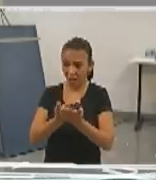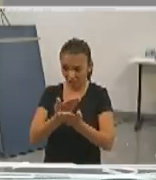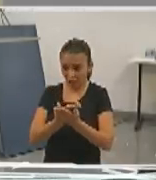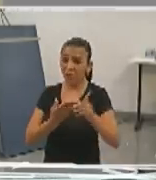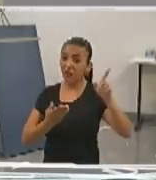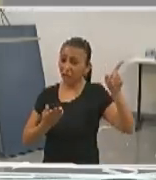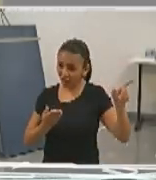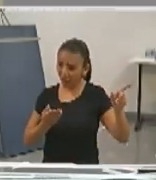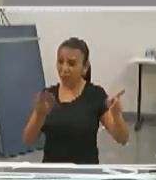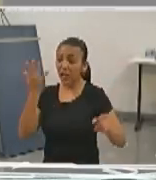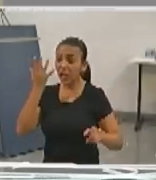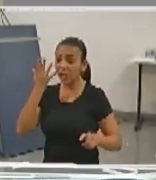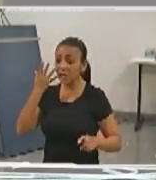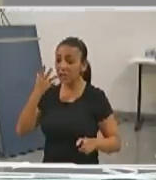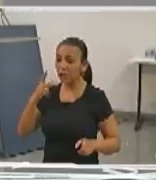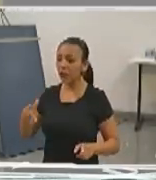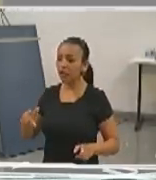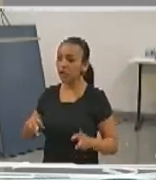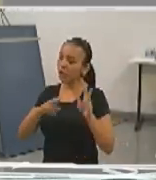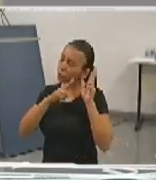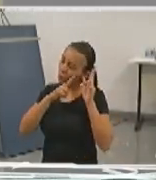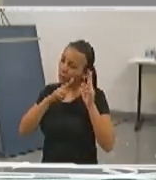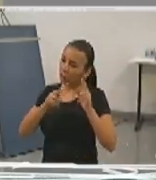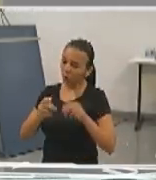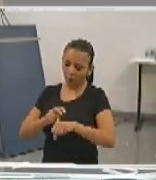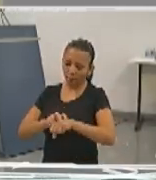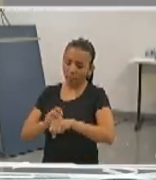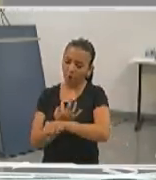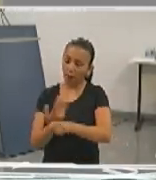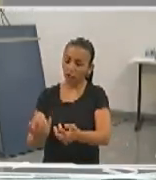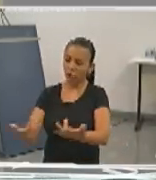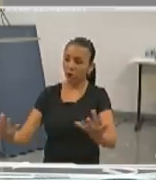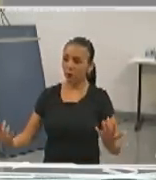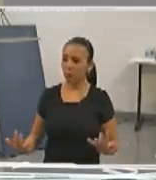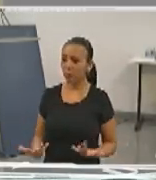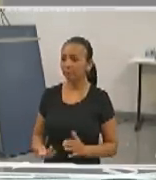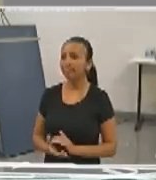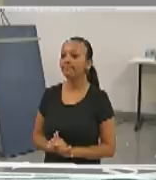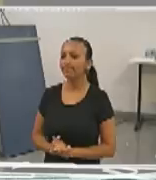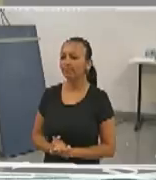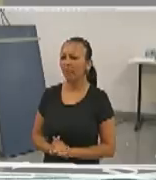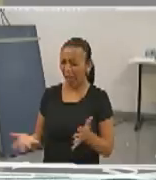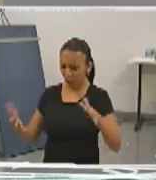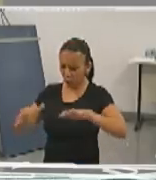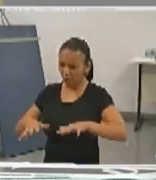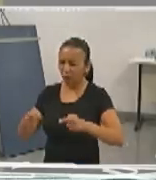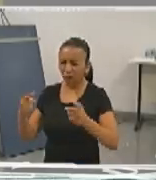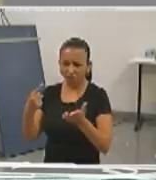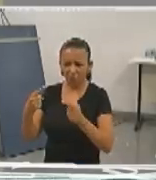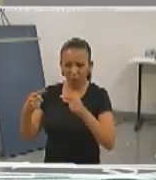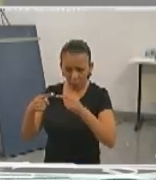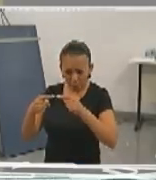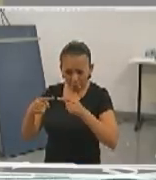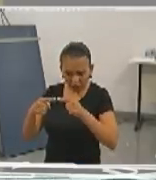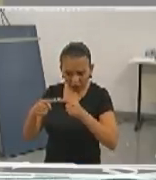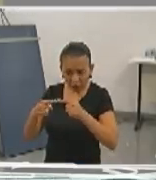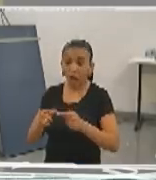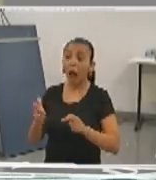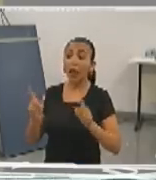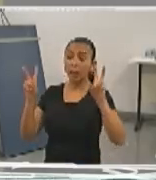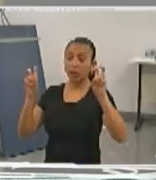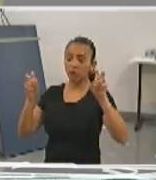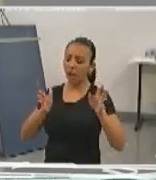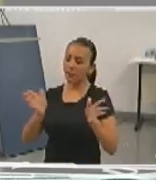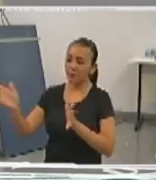indígena, e as crianças estão dormindo no gramado. Isso é inclusão? Em relação à acessibilidade, é uma outra questão,